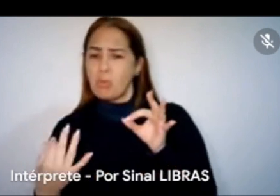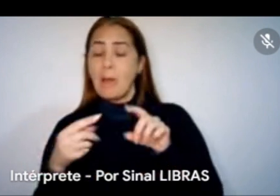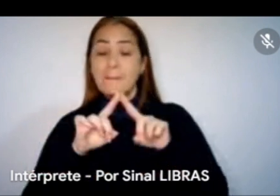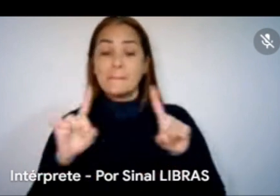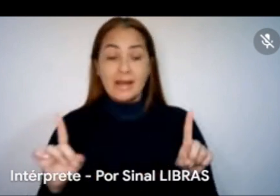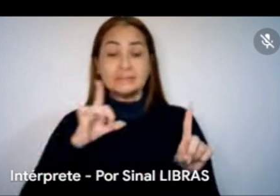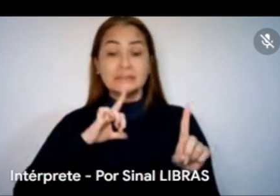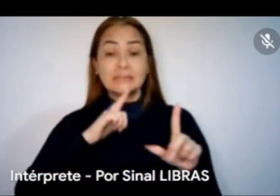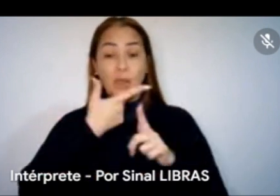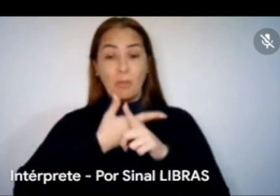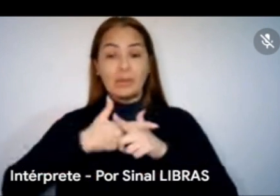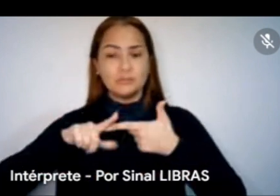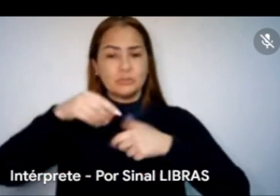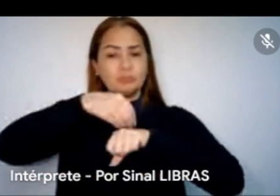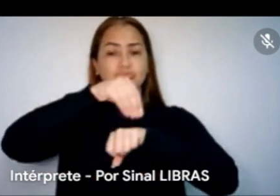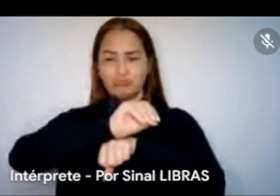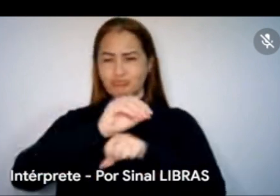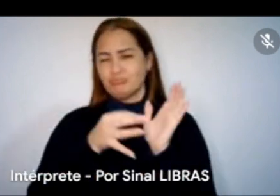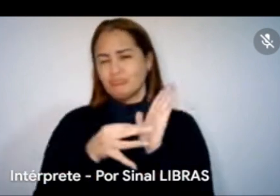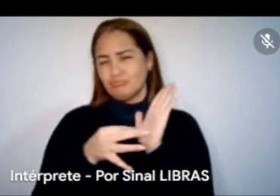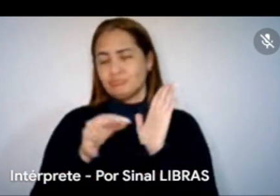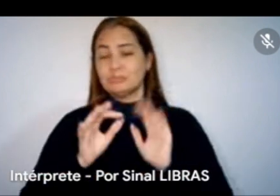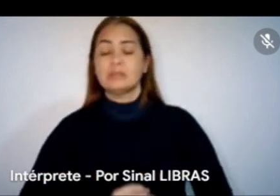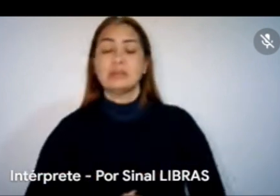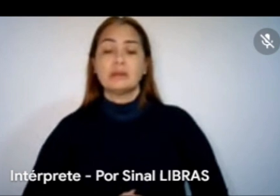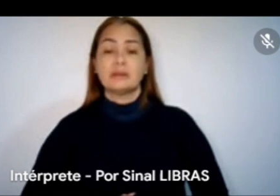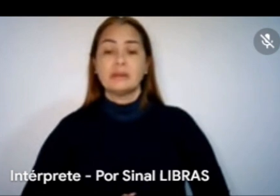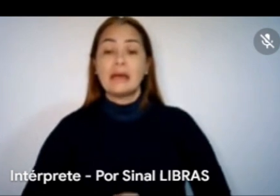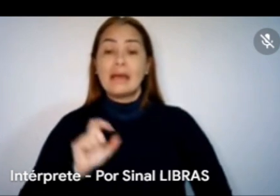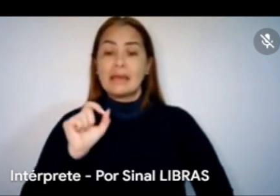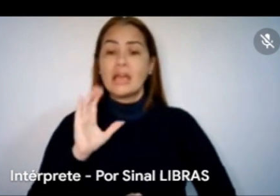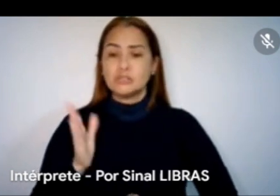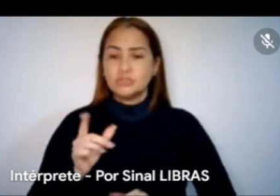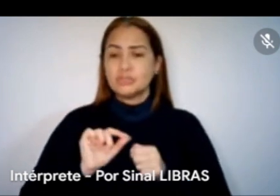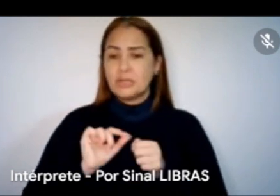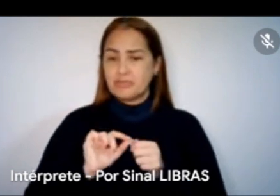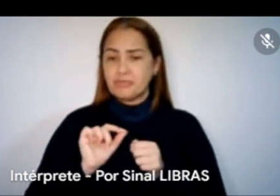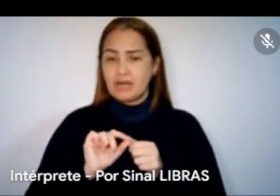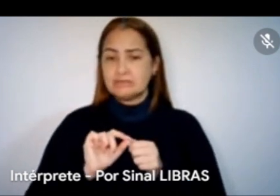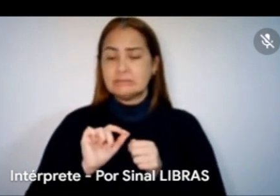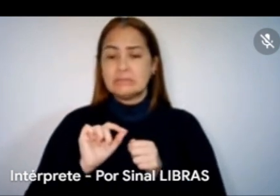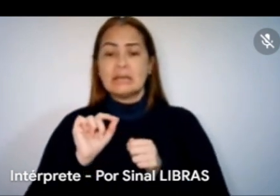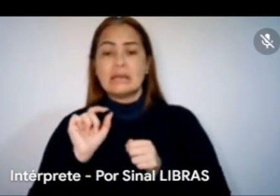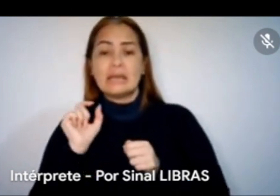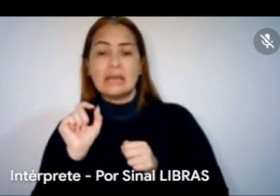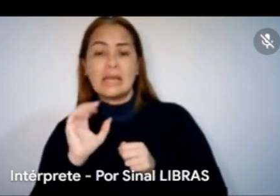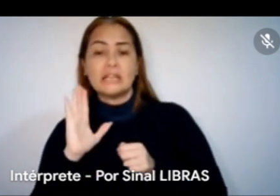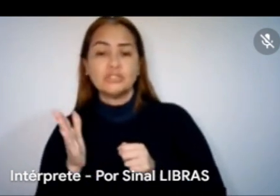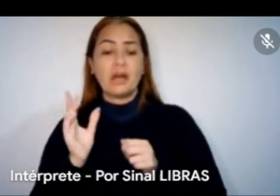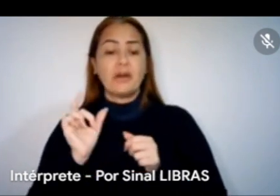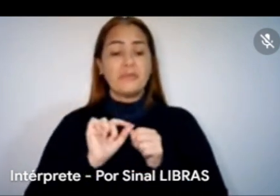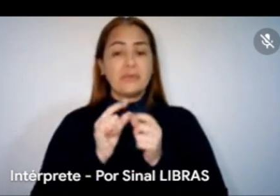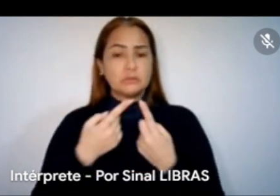a uma sugestão, né? Para quem já vem produzindo, eu me coloco nisso, quem já grava, quem já trabalha com música, já tem trabalho